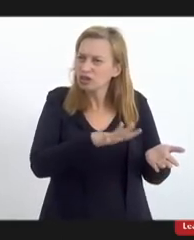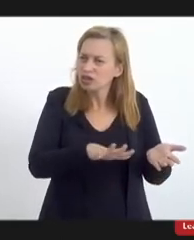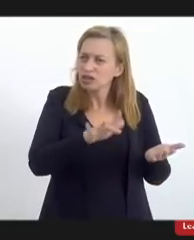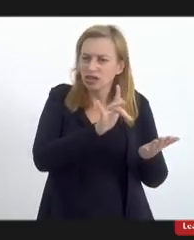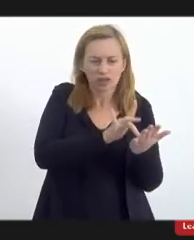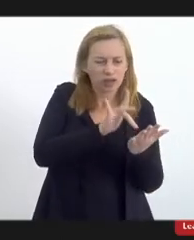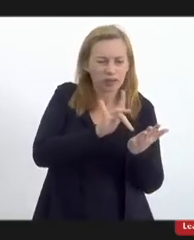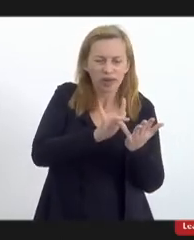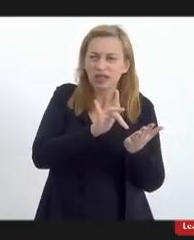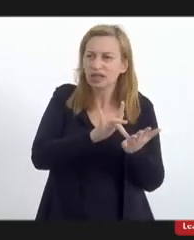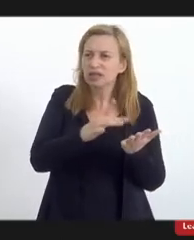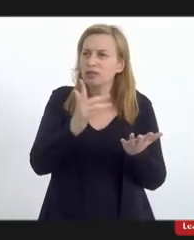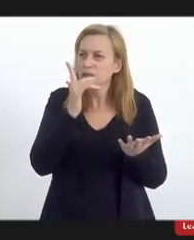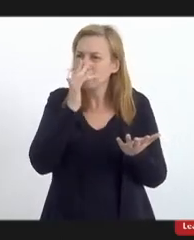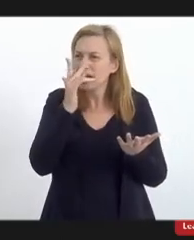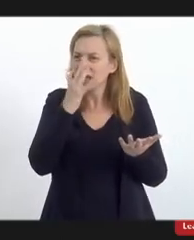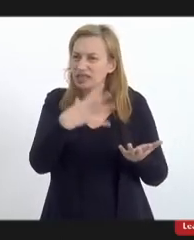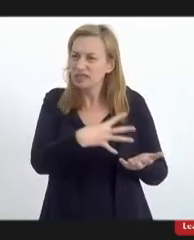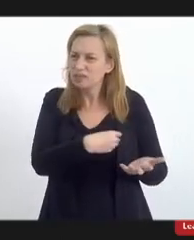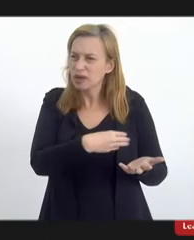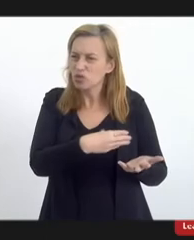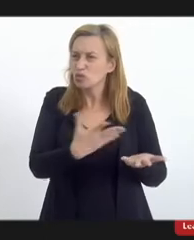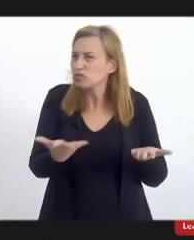mentes tão